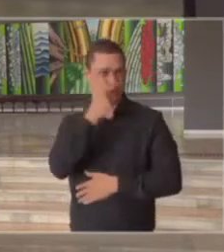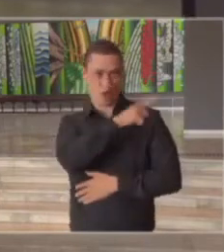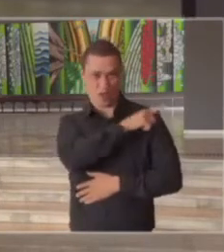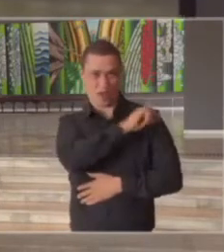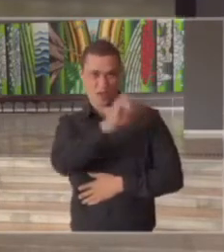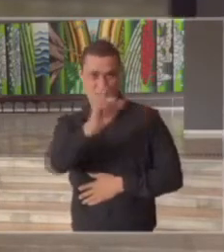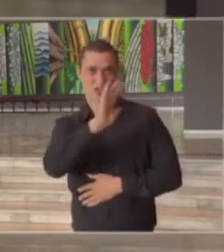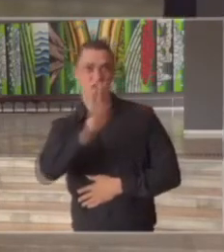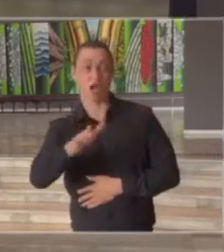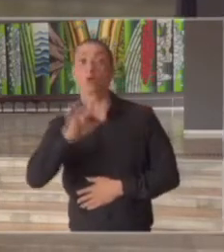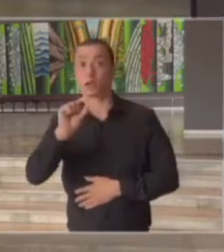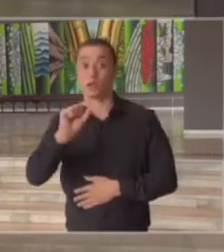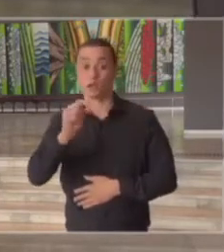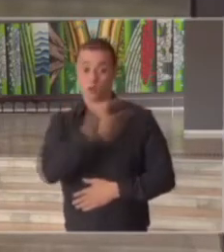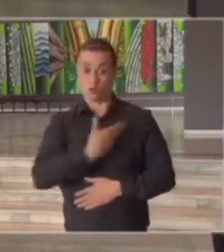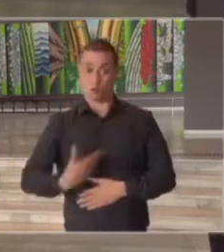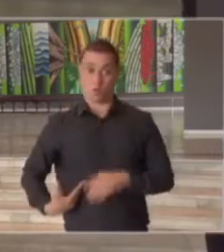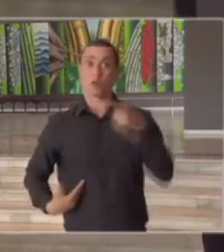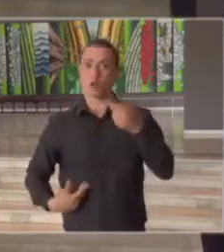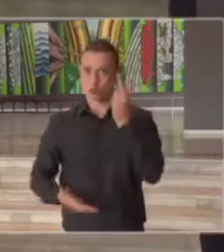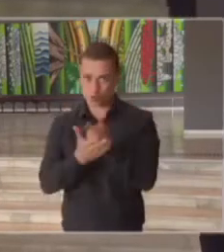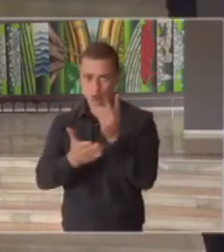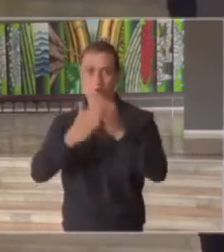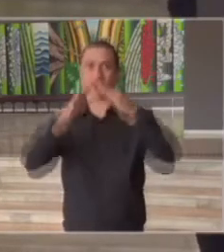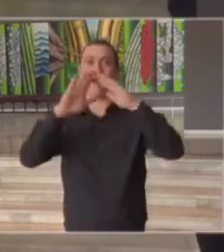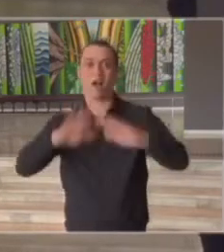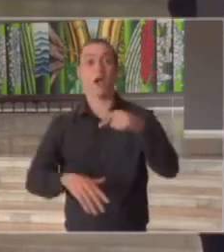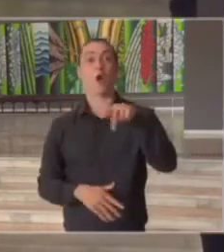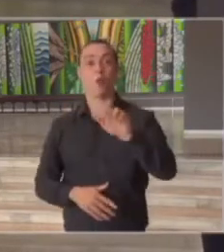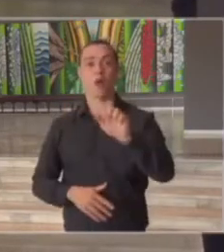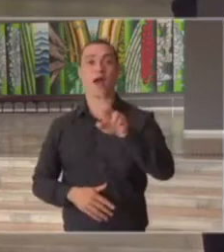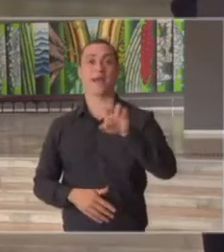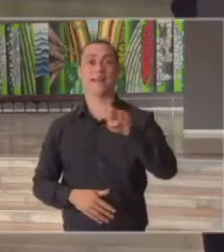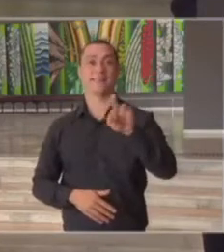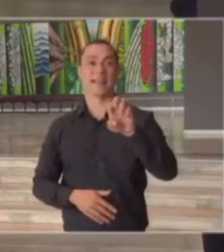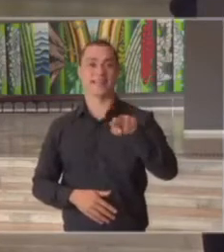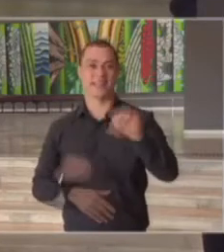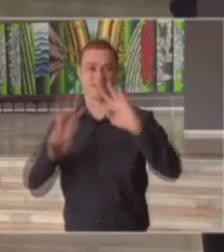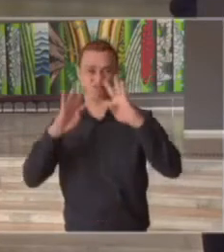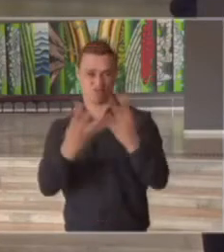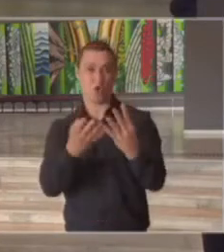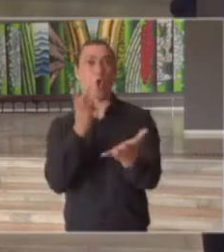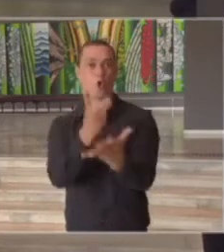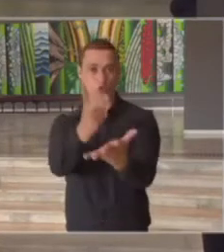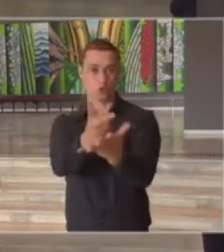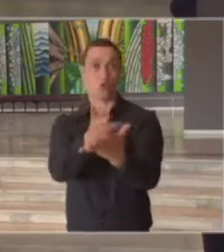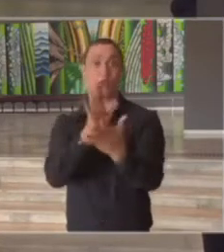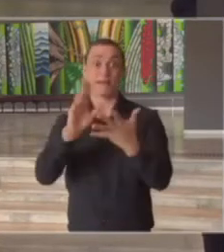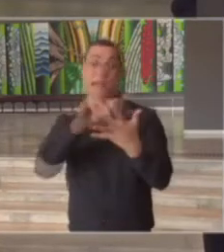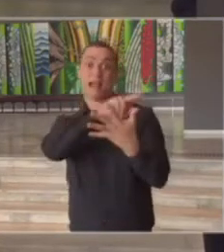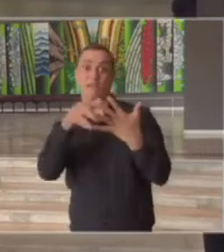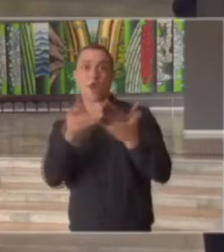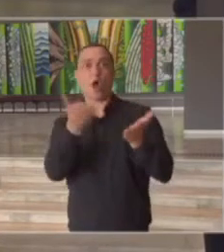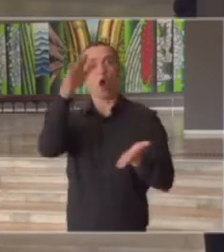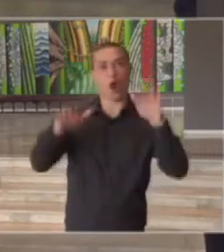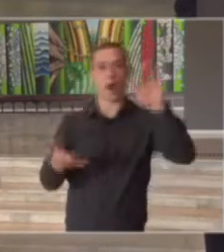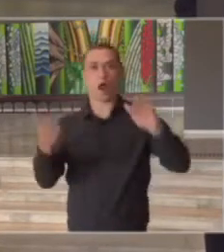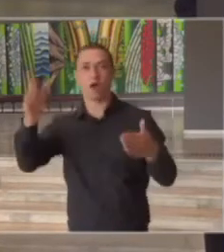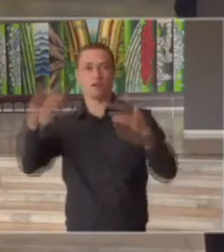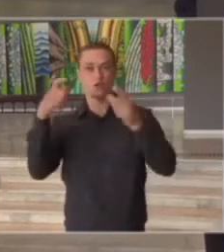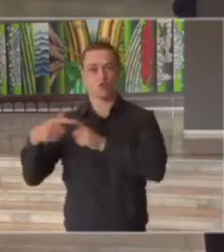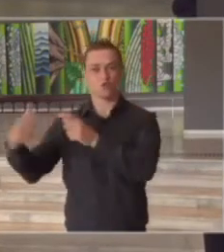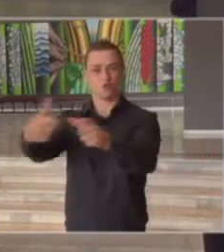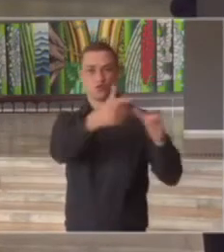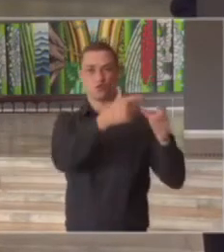colocou o estado permanece em quarentena e nós temos algumas variações importantes regionais